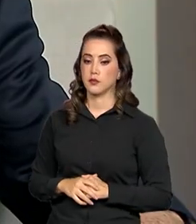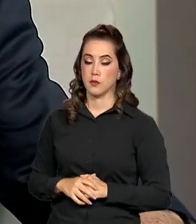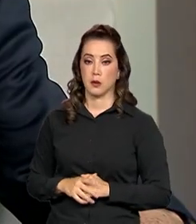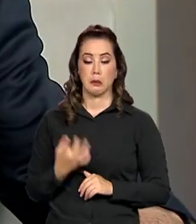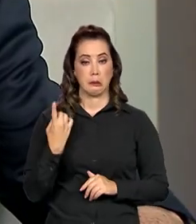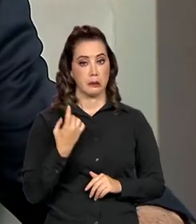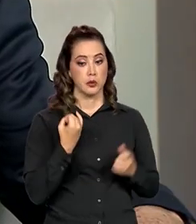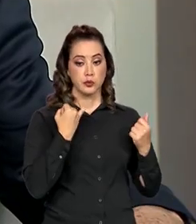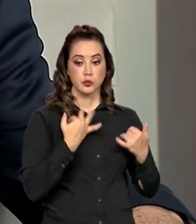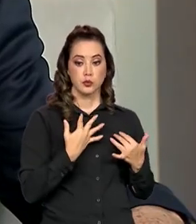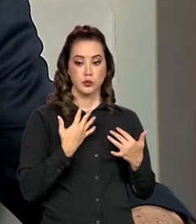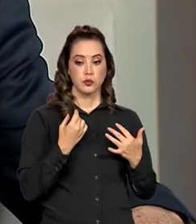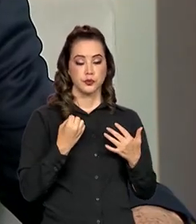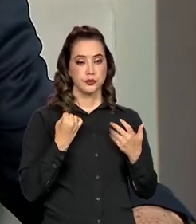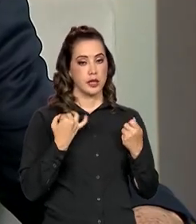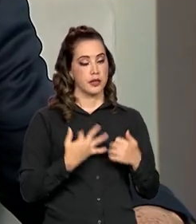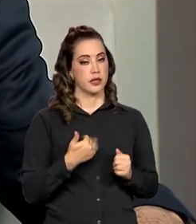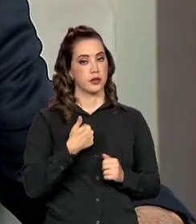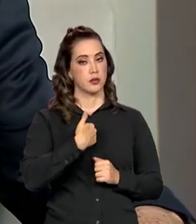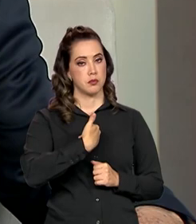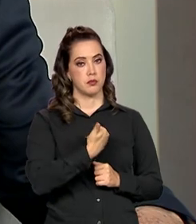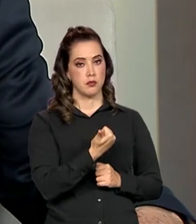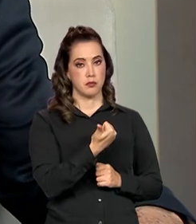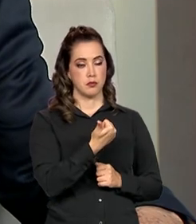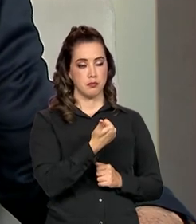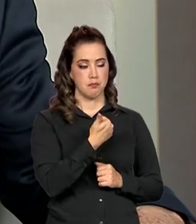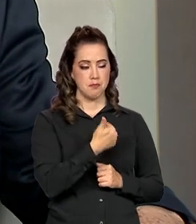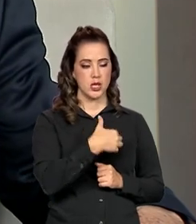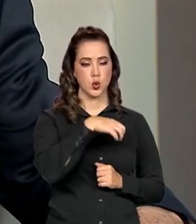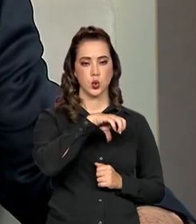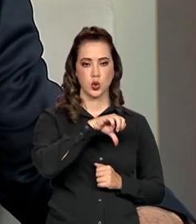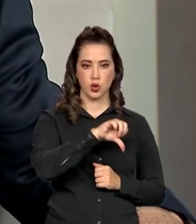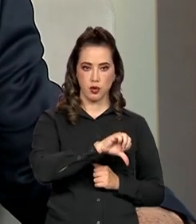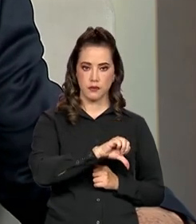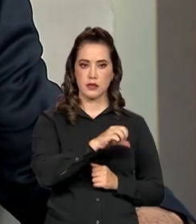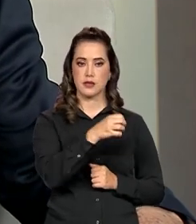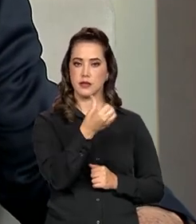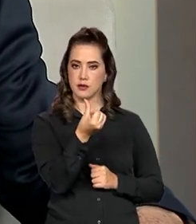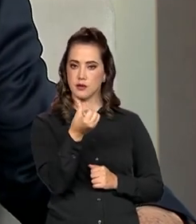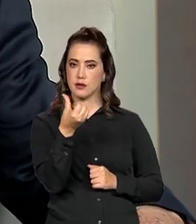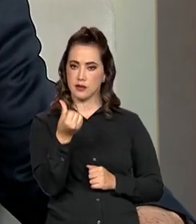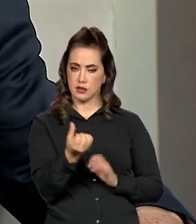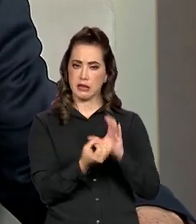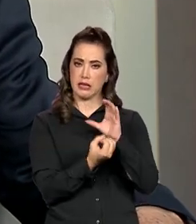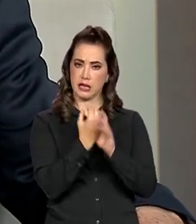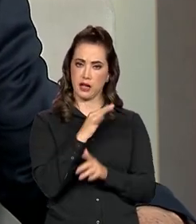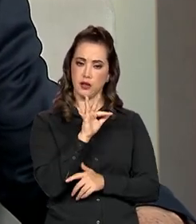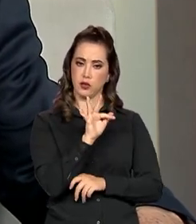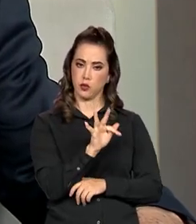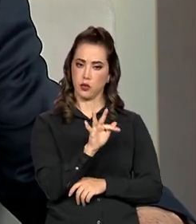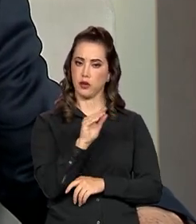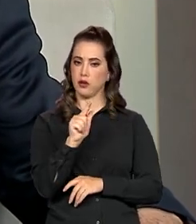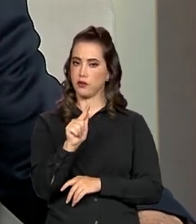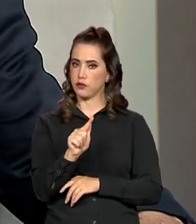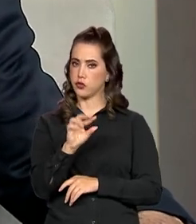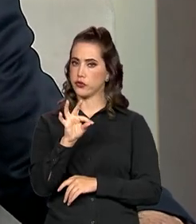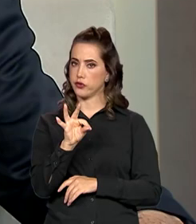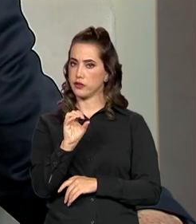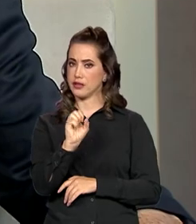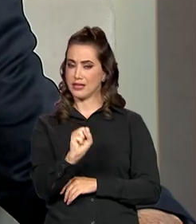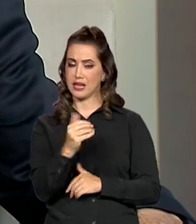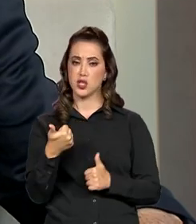foi criado em 1996. 66. É isso, 1966. Em